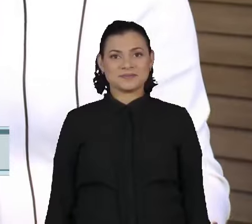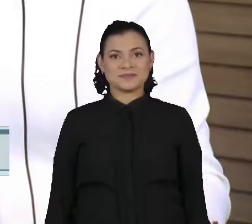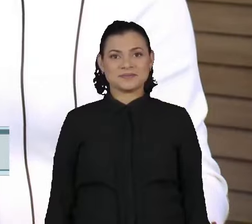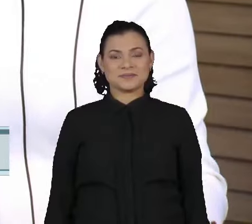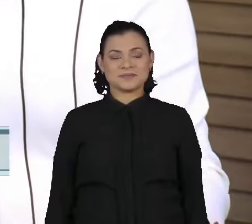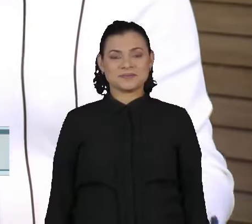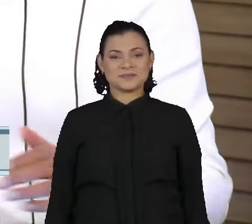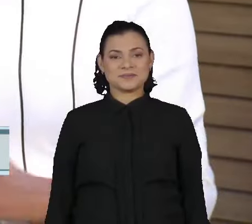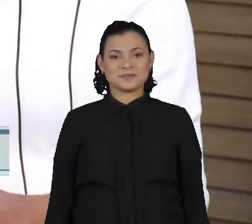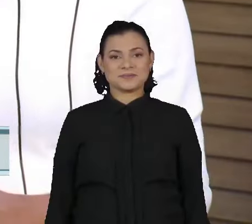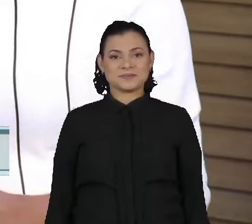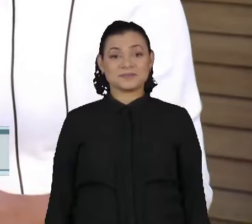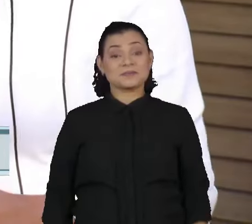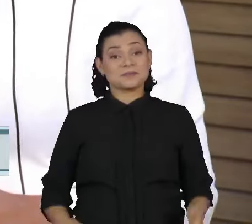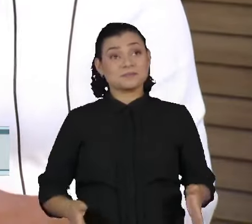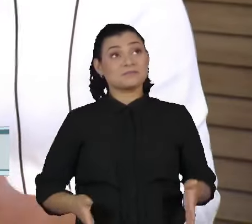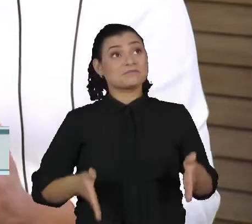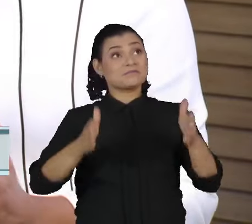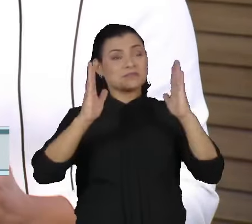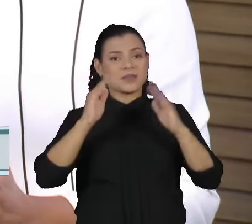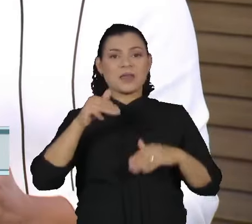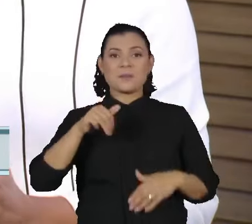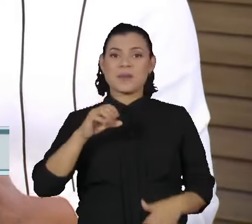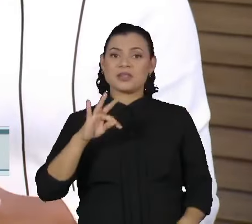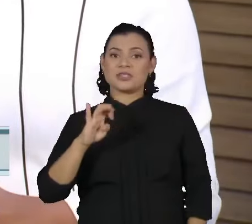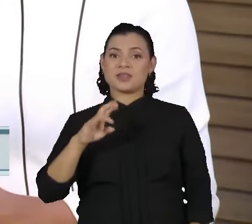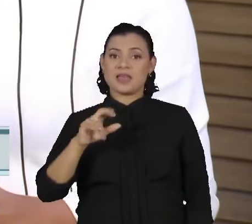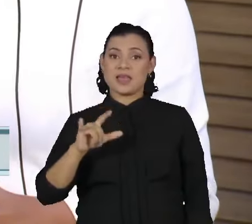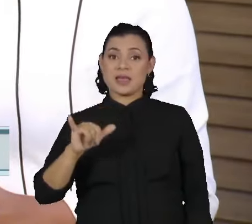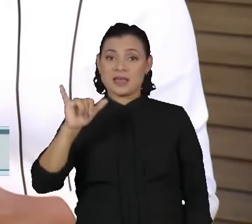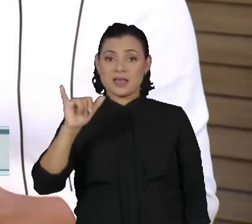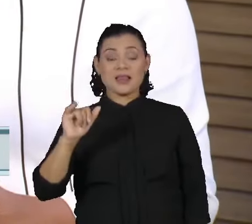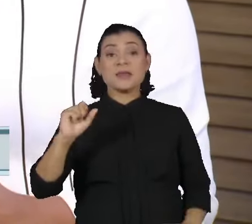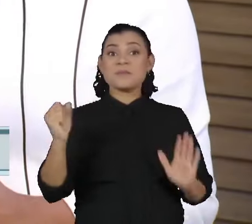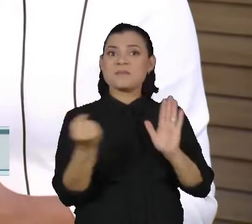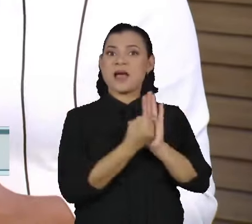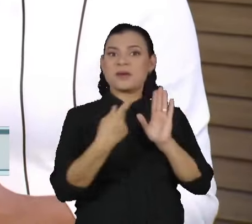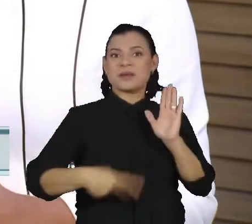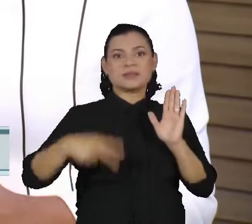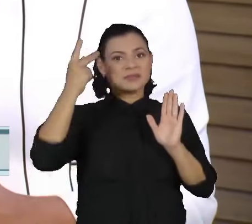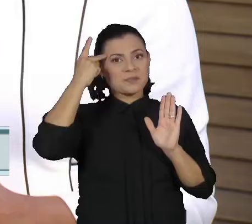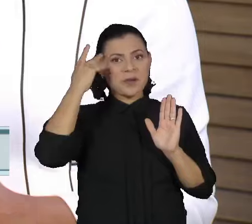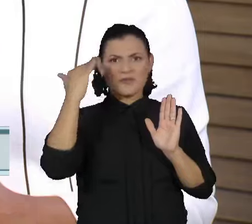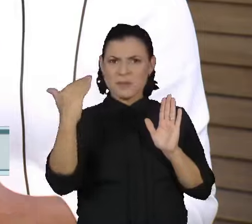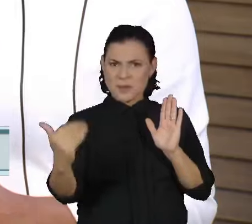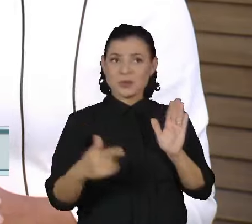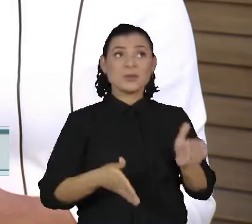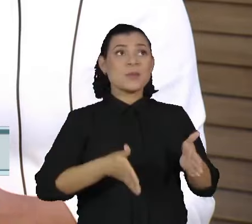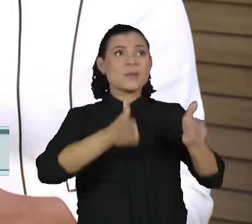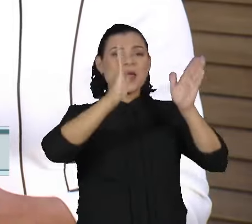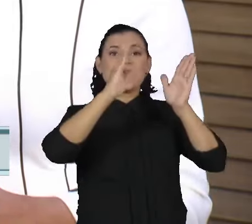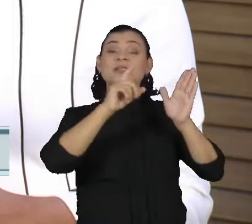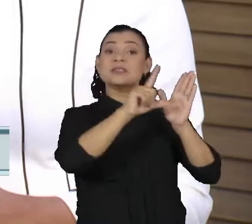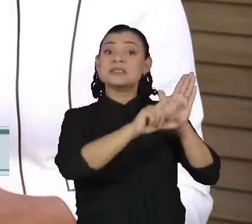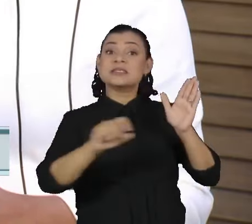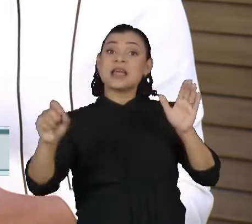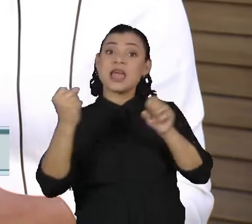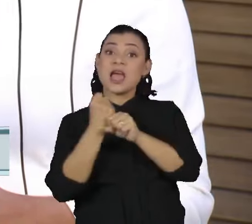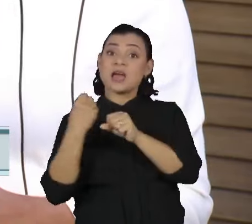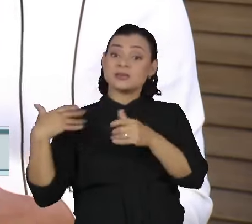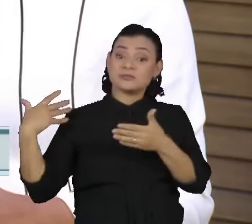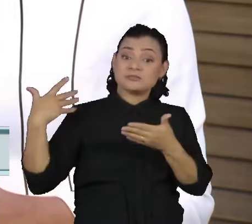O Edifício Martinelli, cartão postal da cidade de São Paulo, comemora 100 anos do início de suas obras.